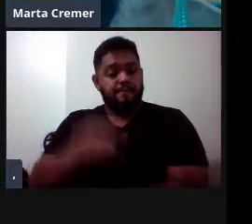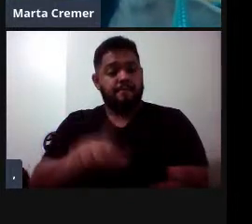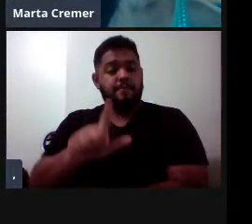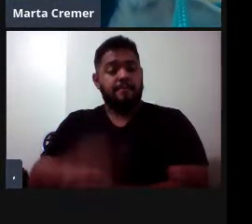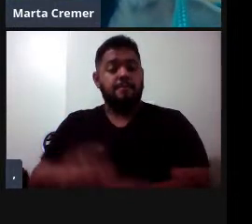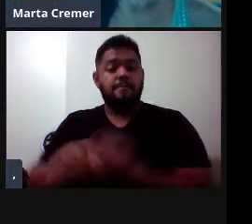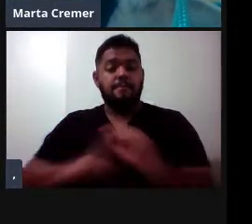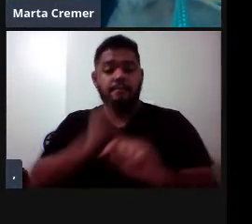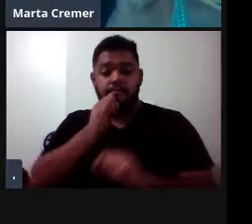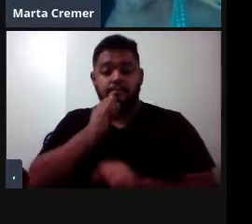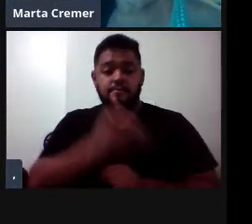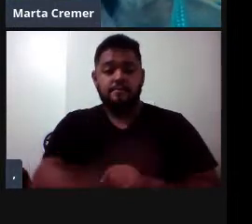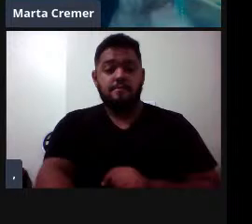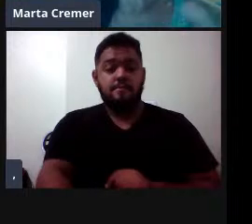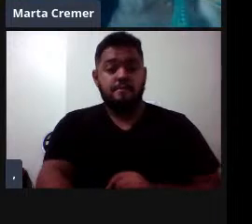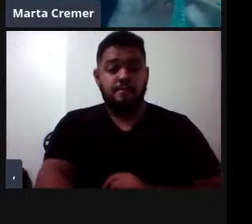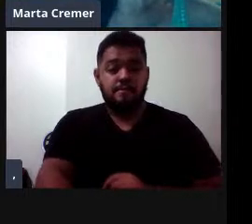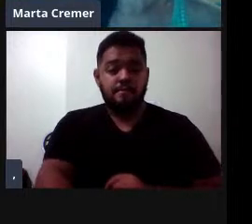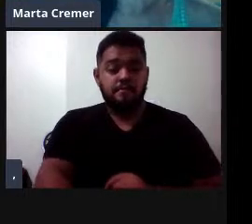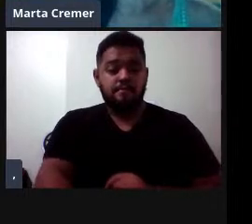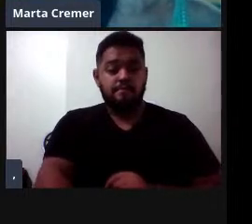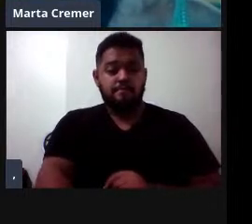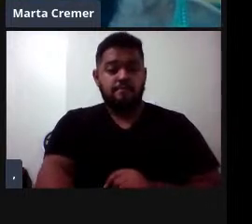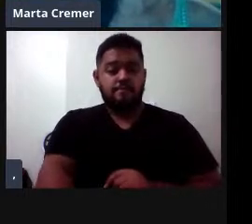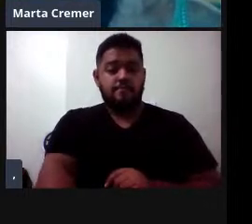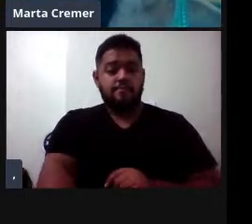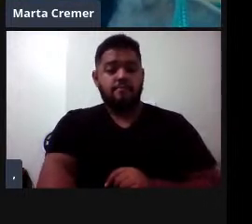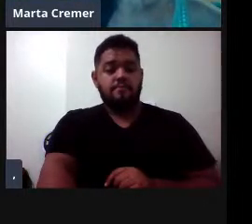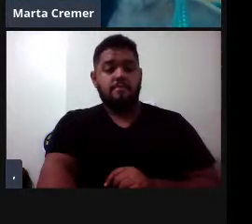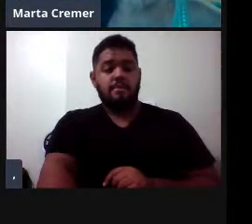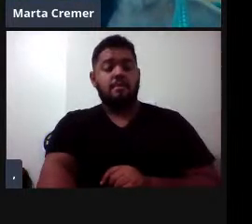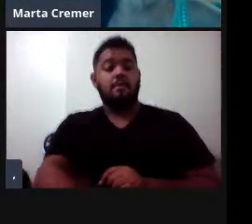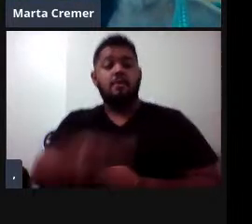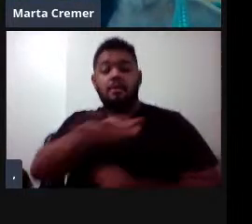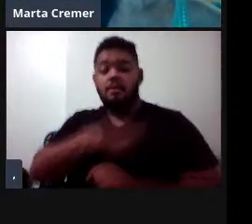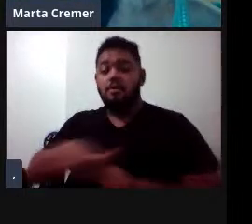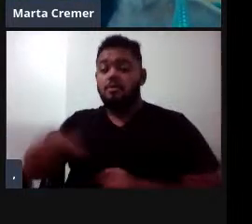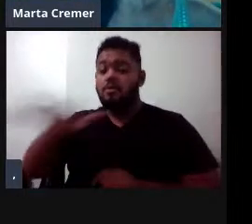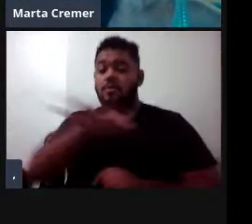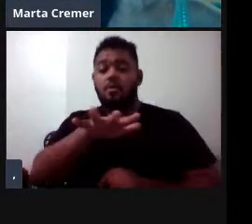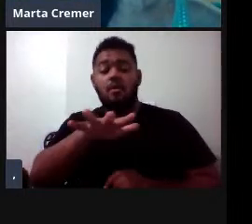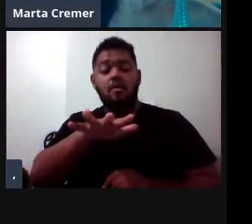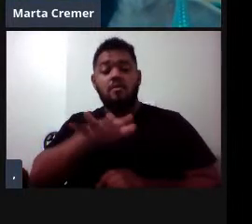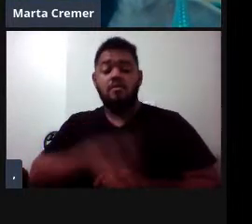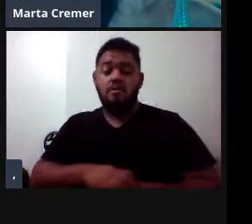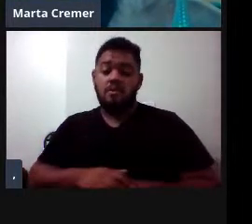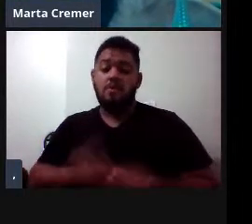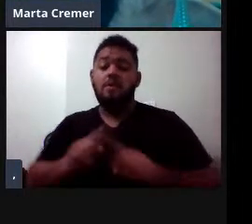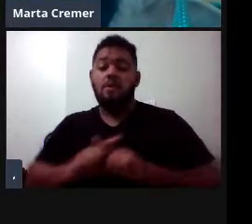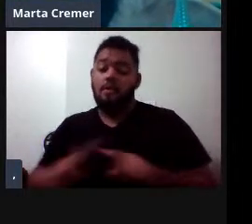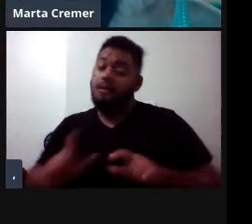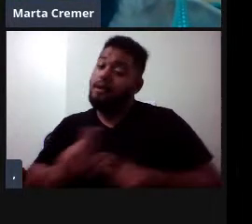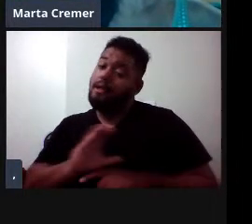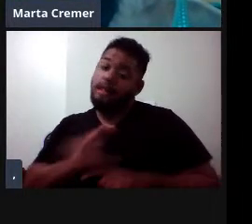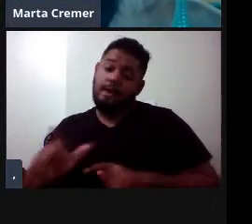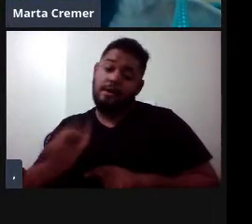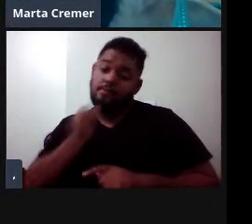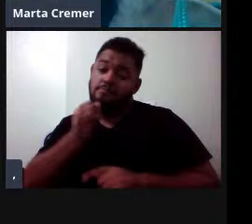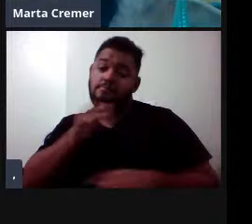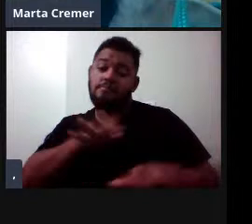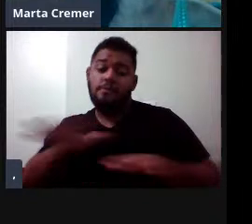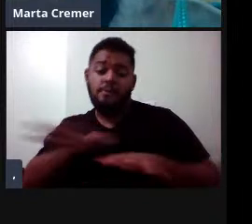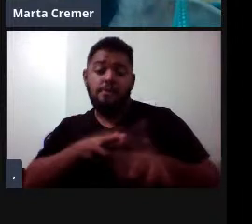distribuem praticamente em todos os oceanos, mas, claro, que com essas movimentações, né, bem